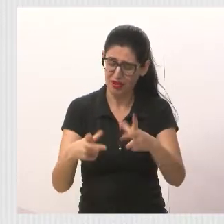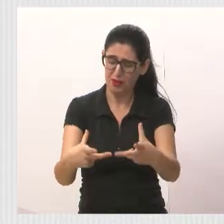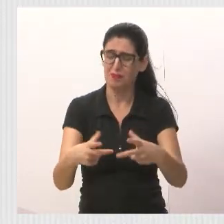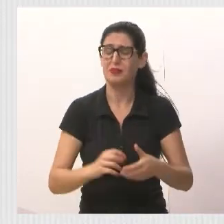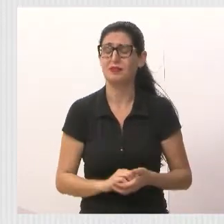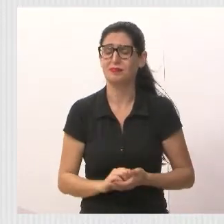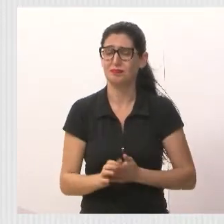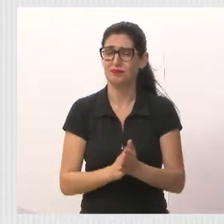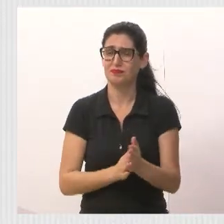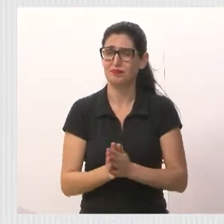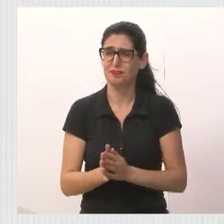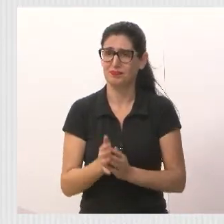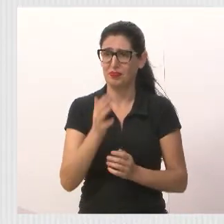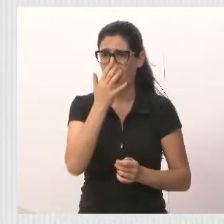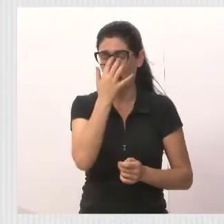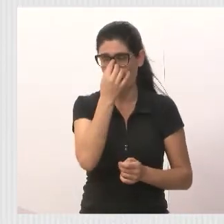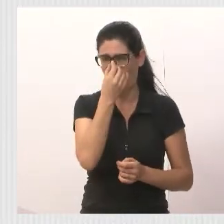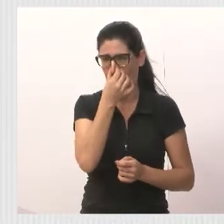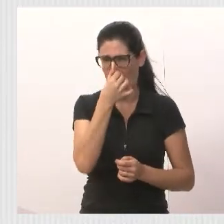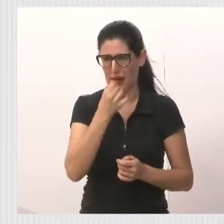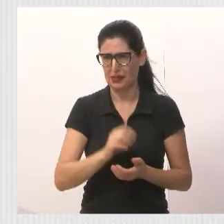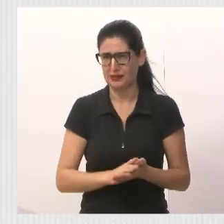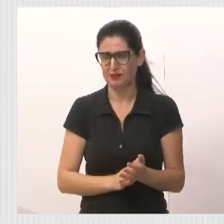E aqui eu só queria...